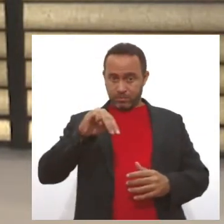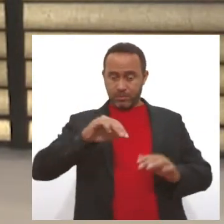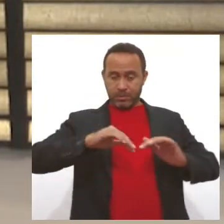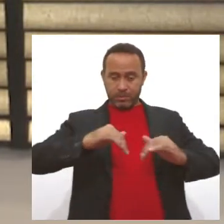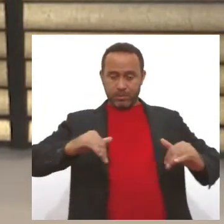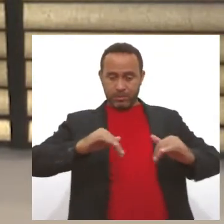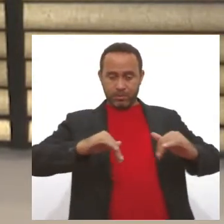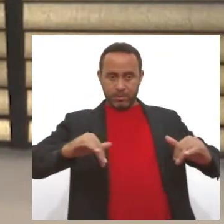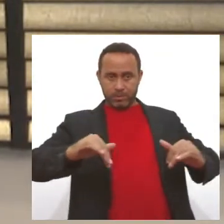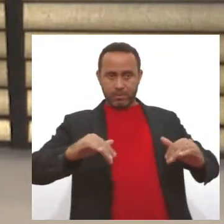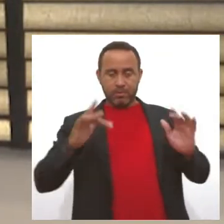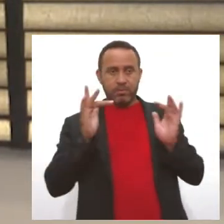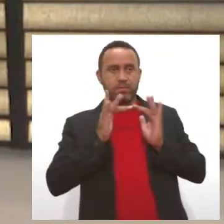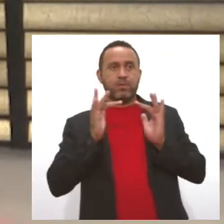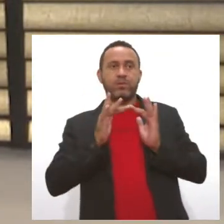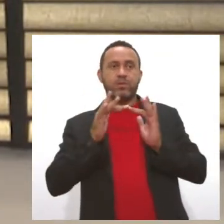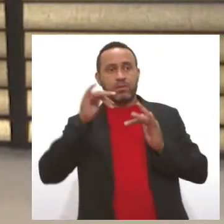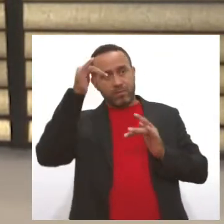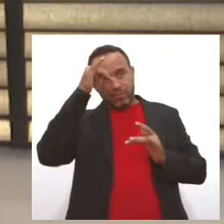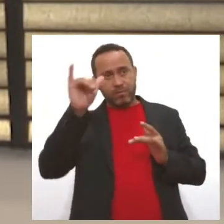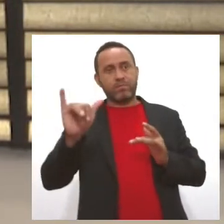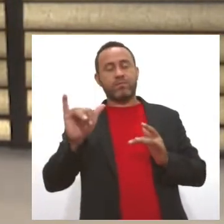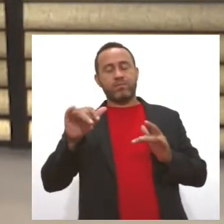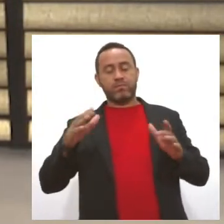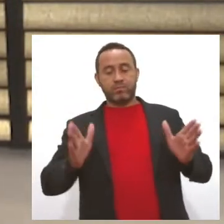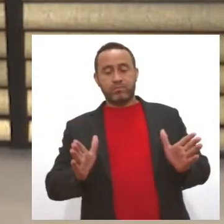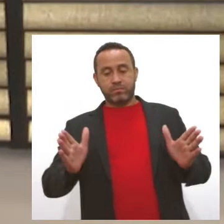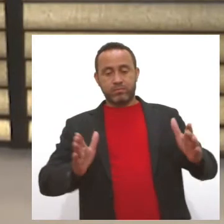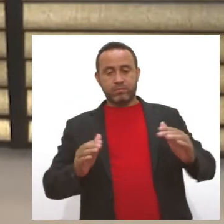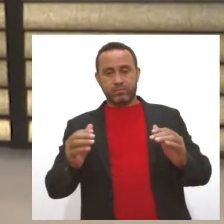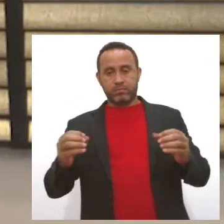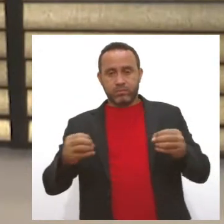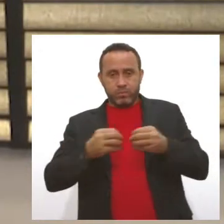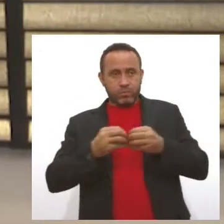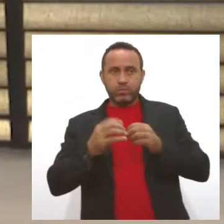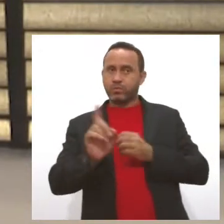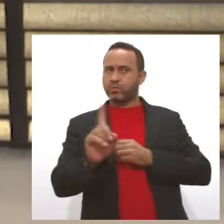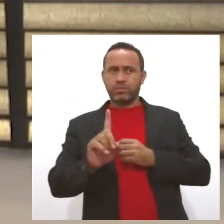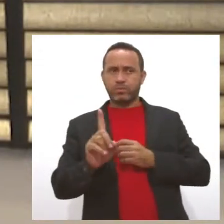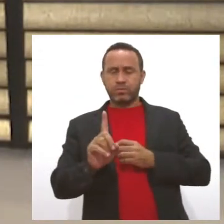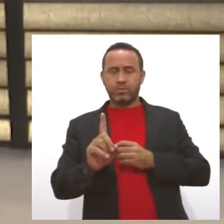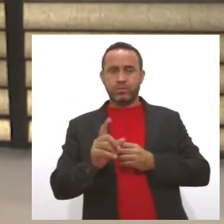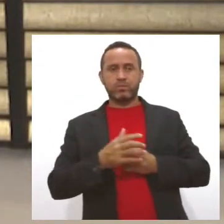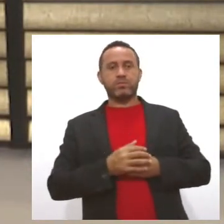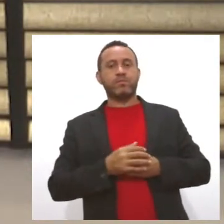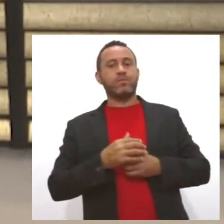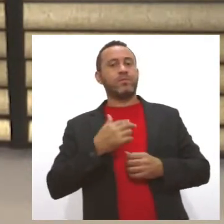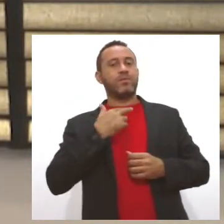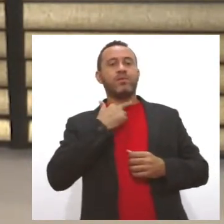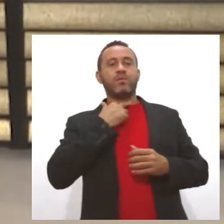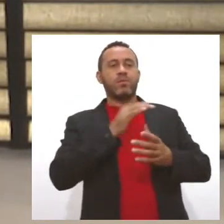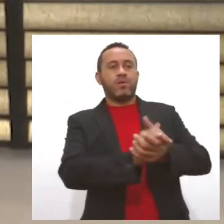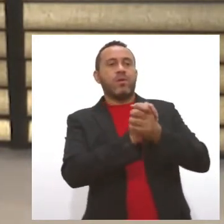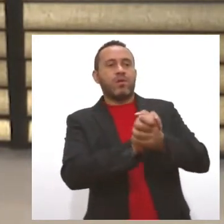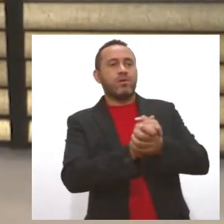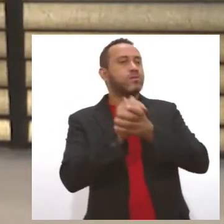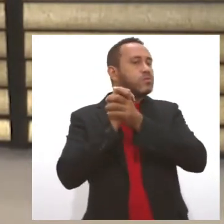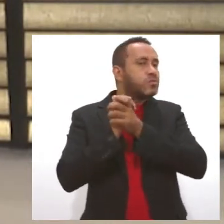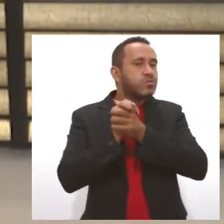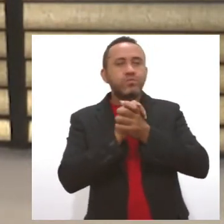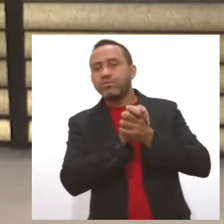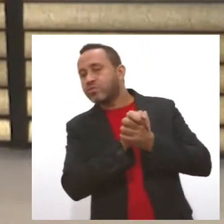diminuam esse espaço entre elas. Não se deve cumprimentar com beijo, com